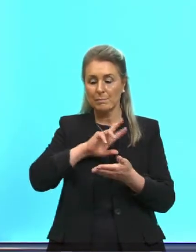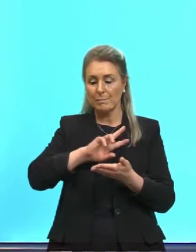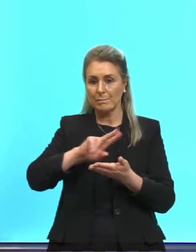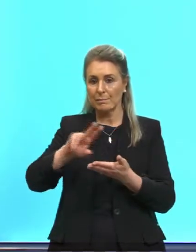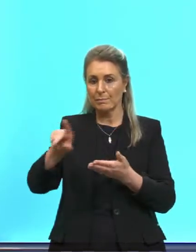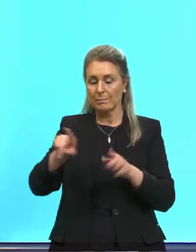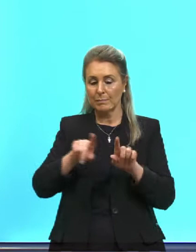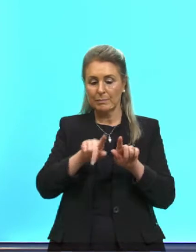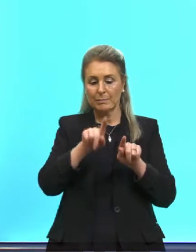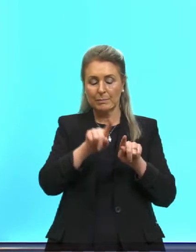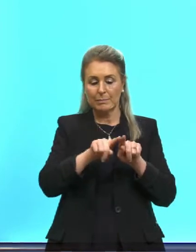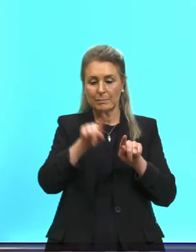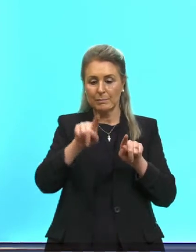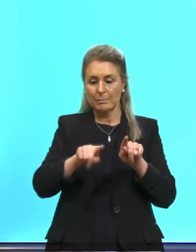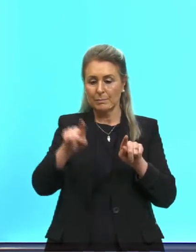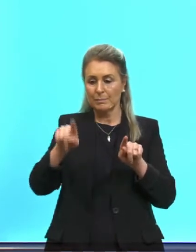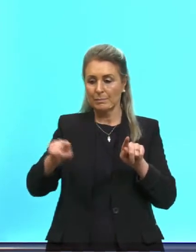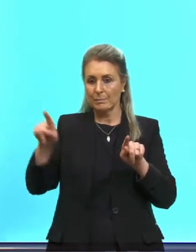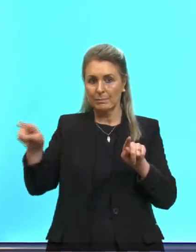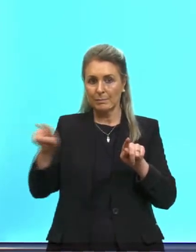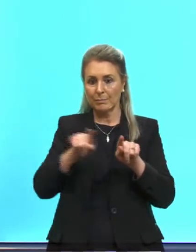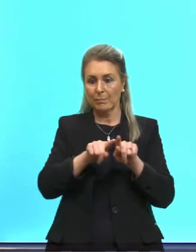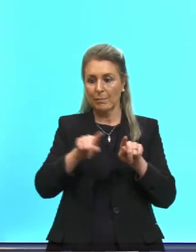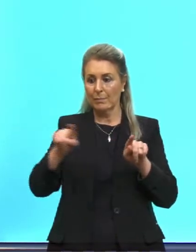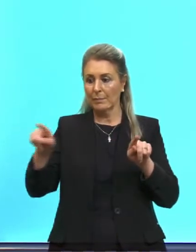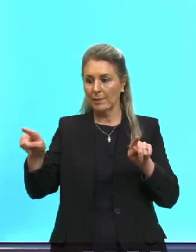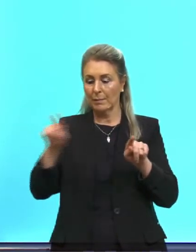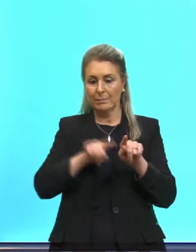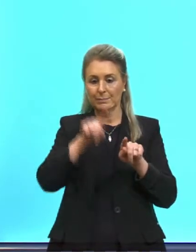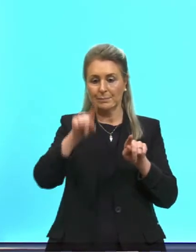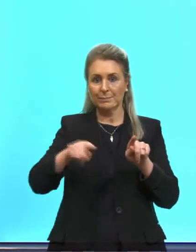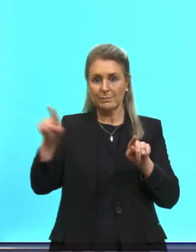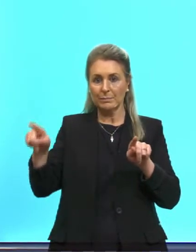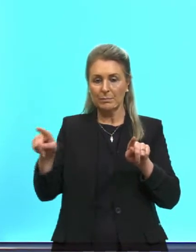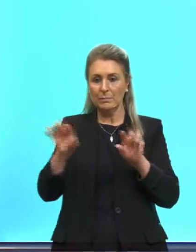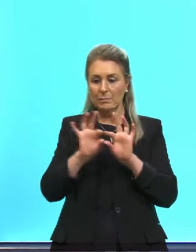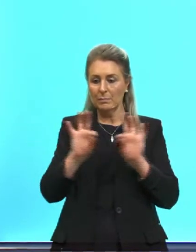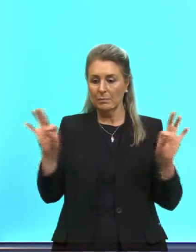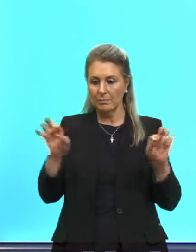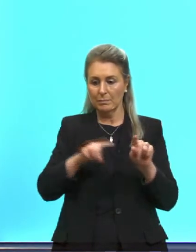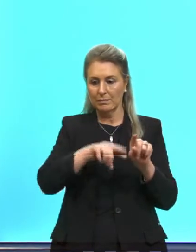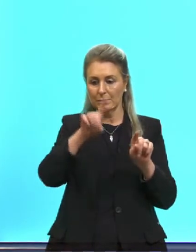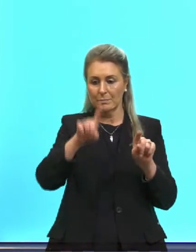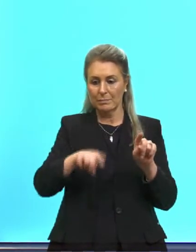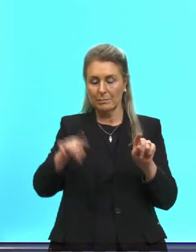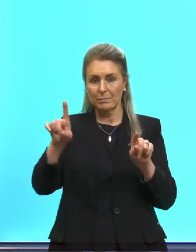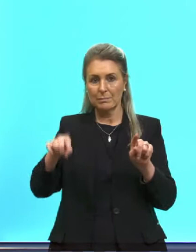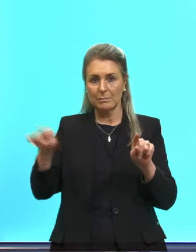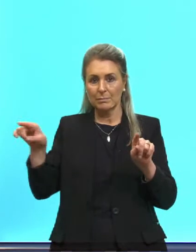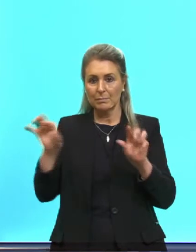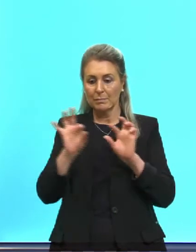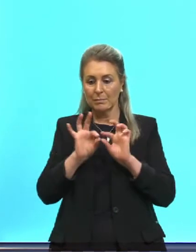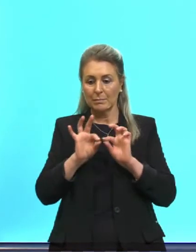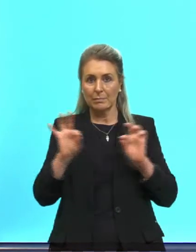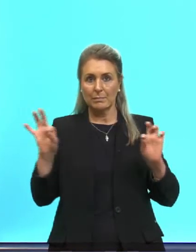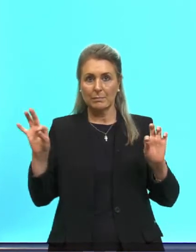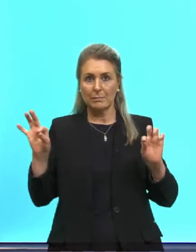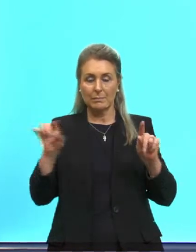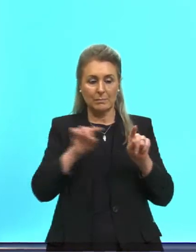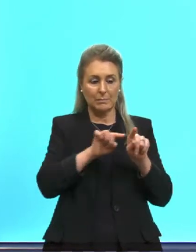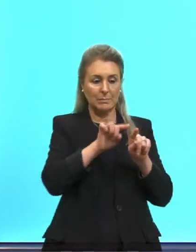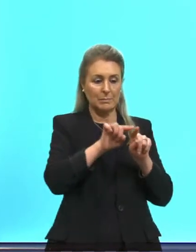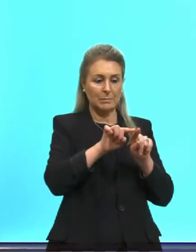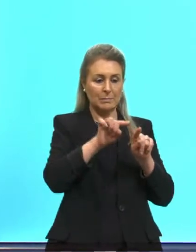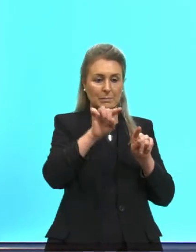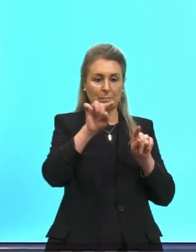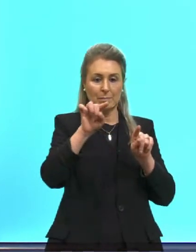comprimentos de onda. São divididos por comprimento de onda. Edson, que é comprimento de onda? Está vendo a distância entre esses dois picos aqui?